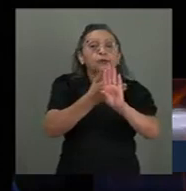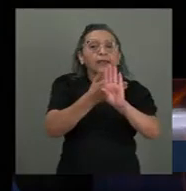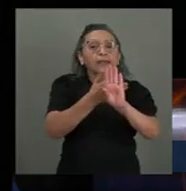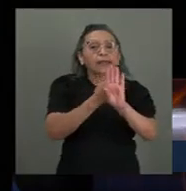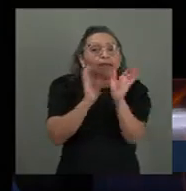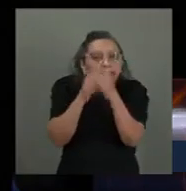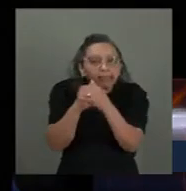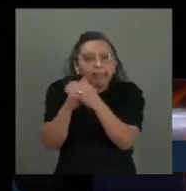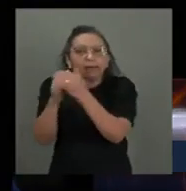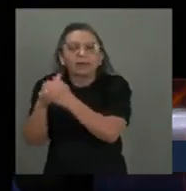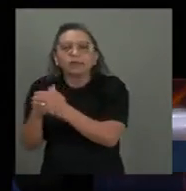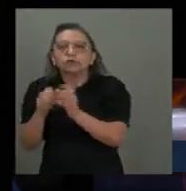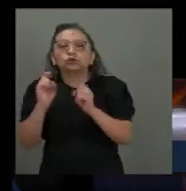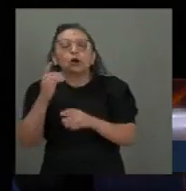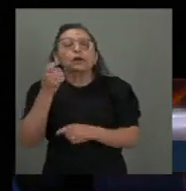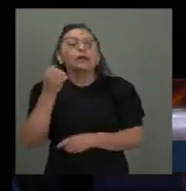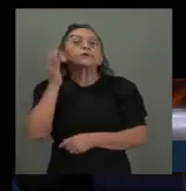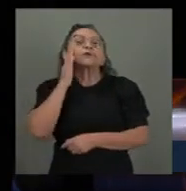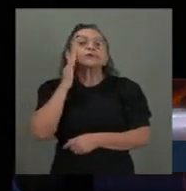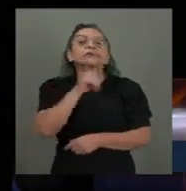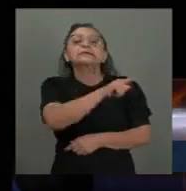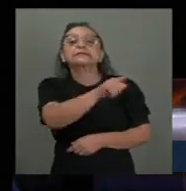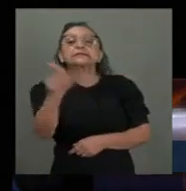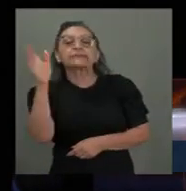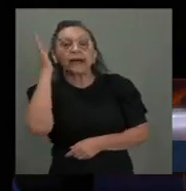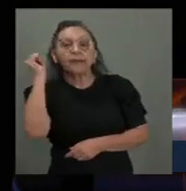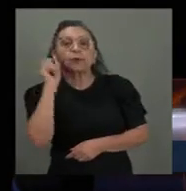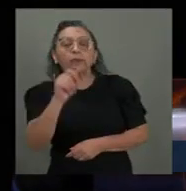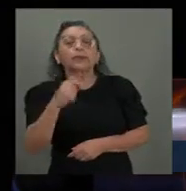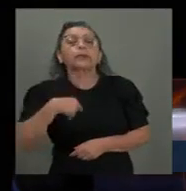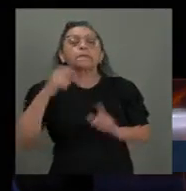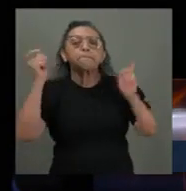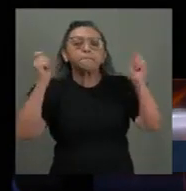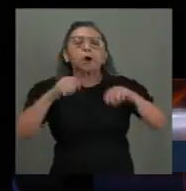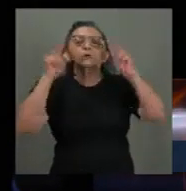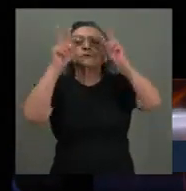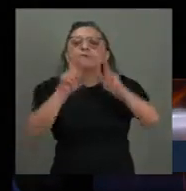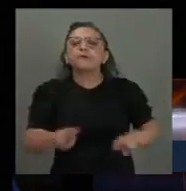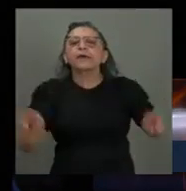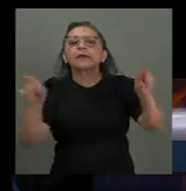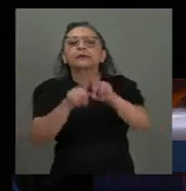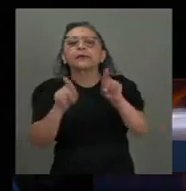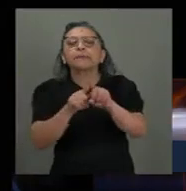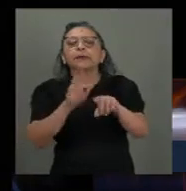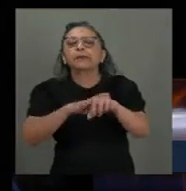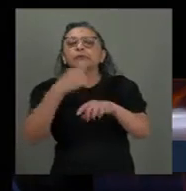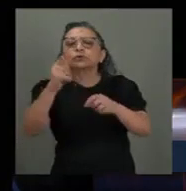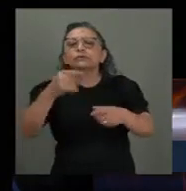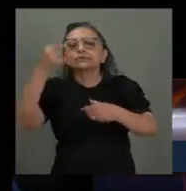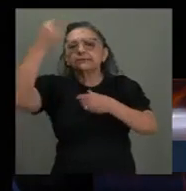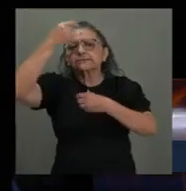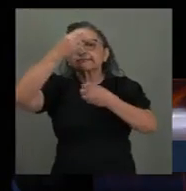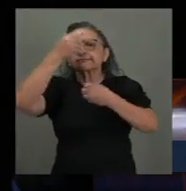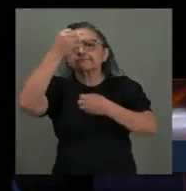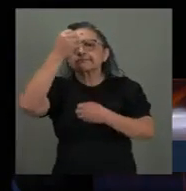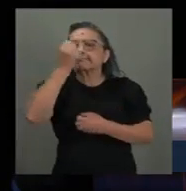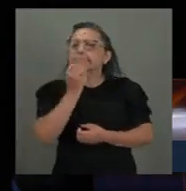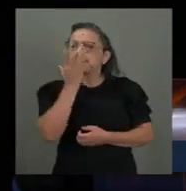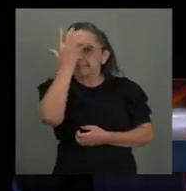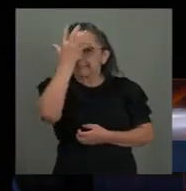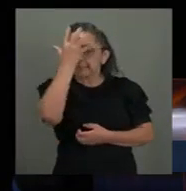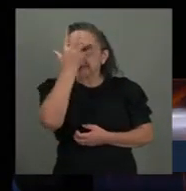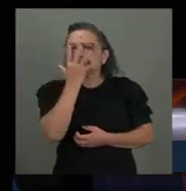só quero que saibam que posso ver através das suas máscaras, disse